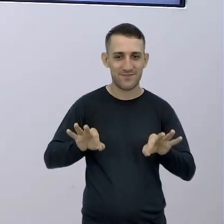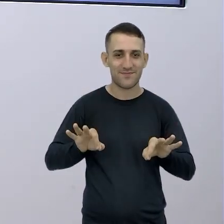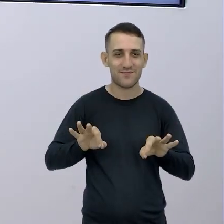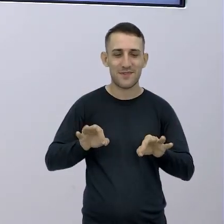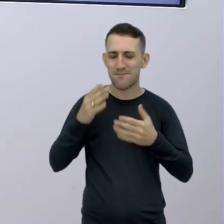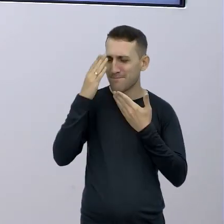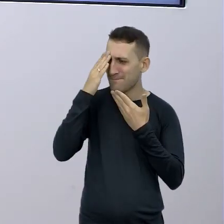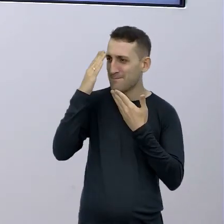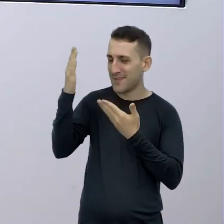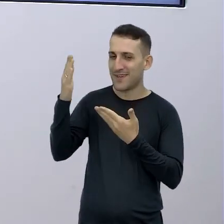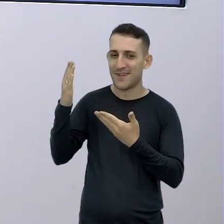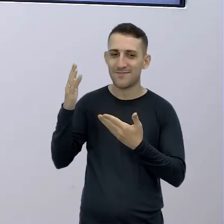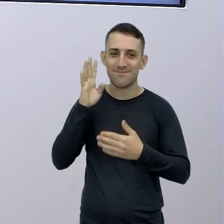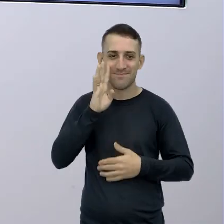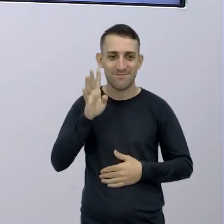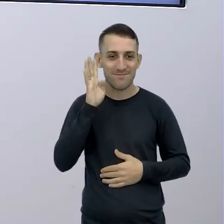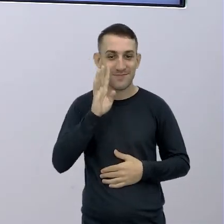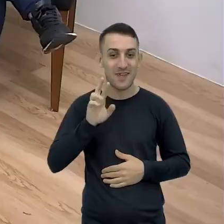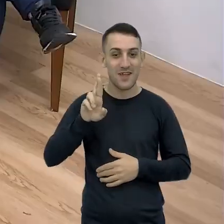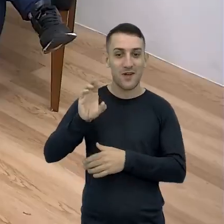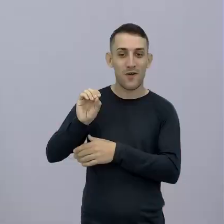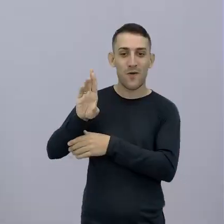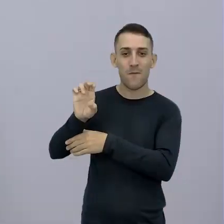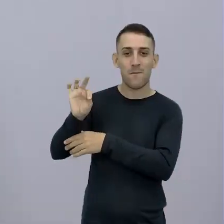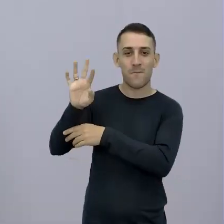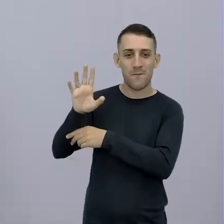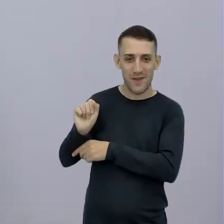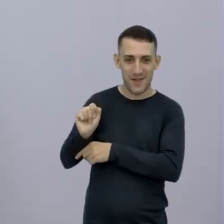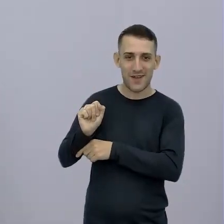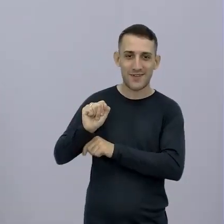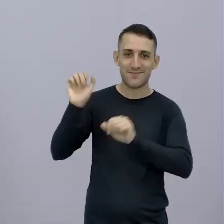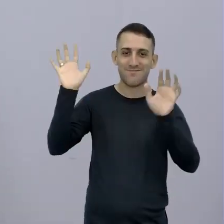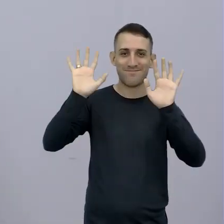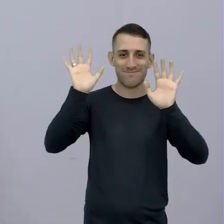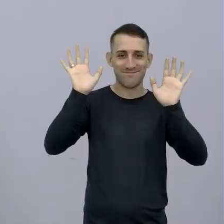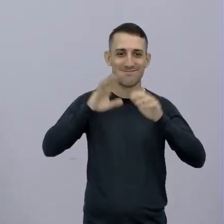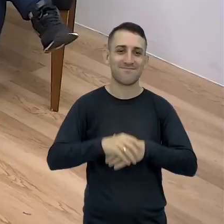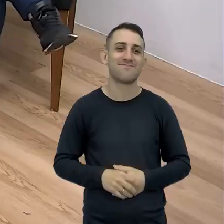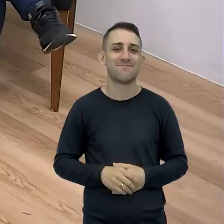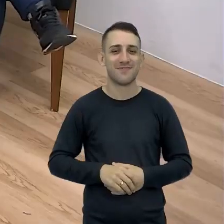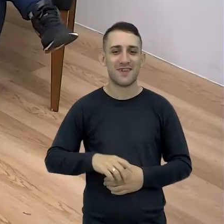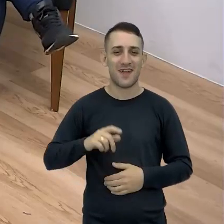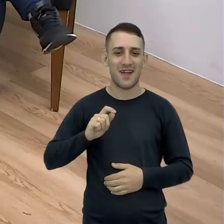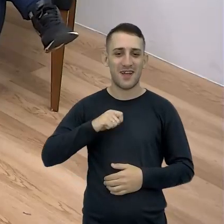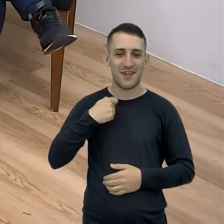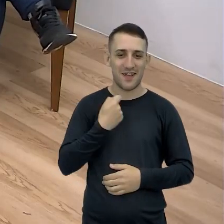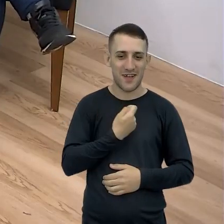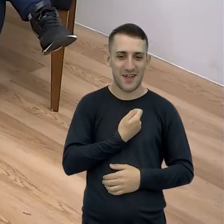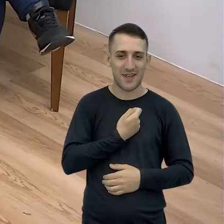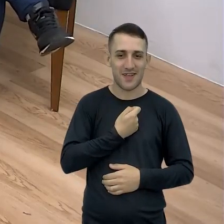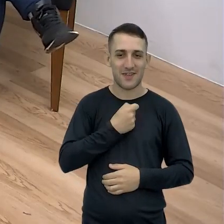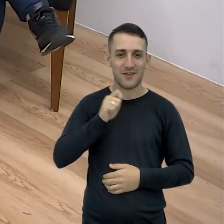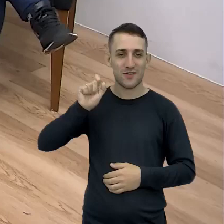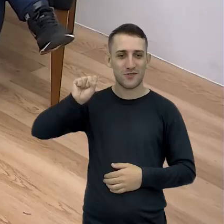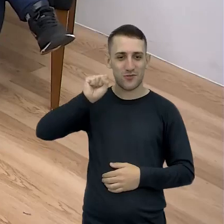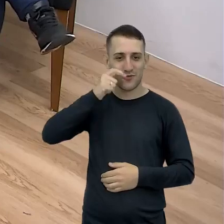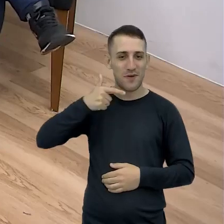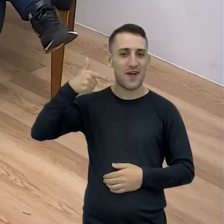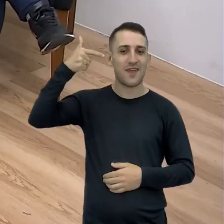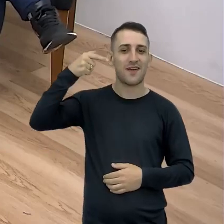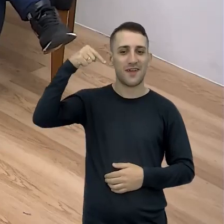Obrigado, pessoal Bacana A Roberta Tá aqui A Sumaya Tá aqui Que